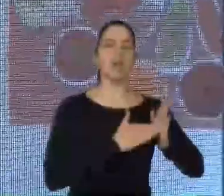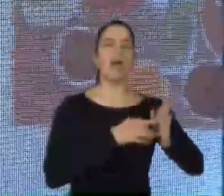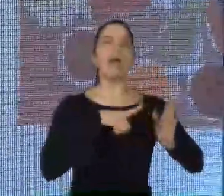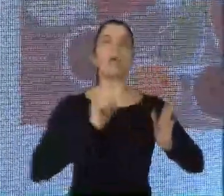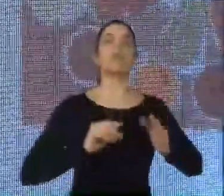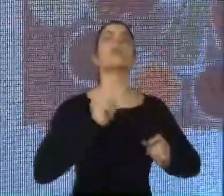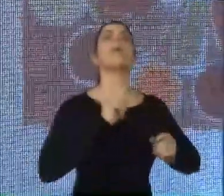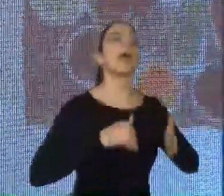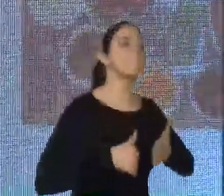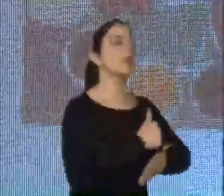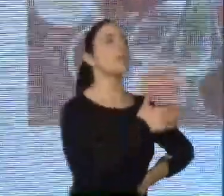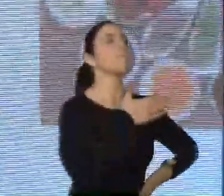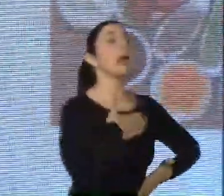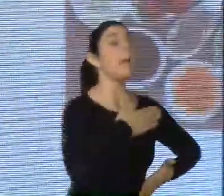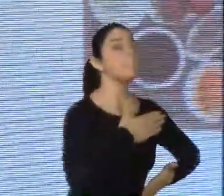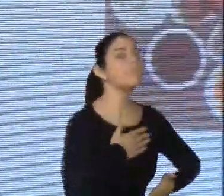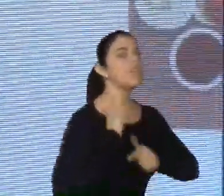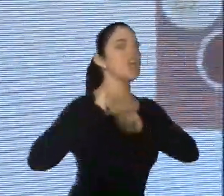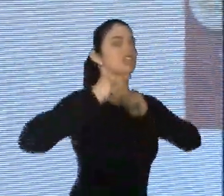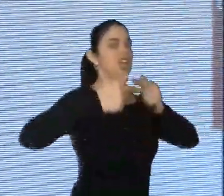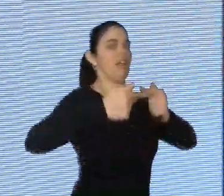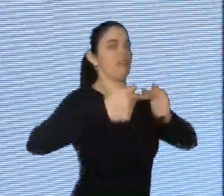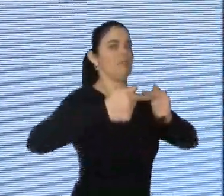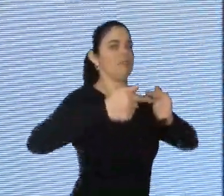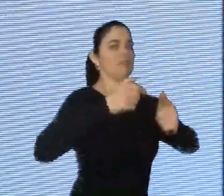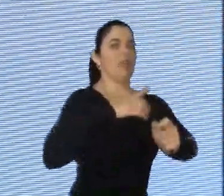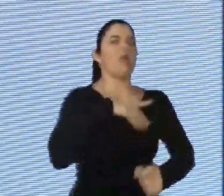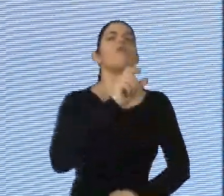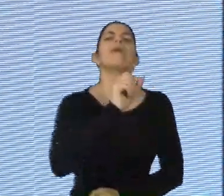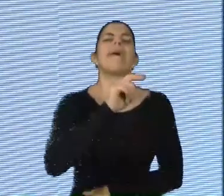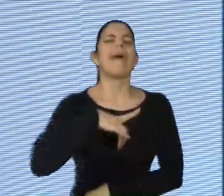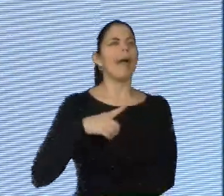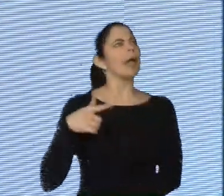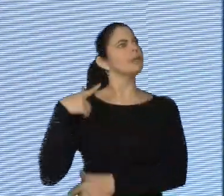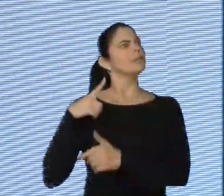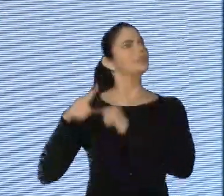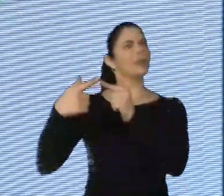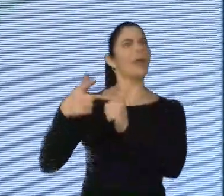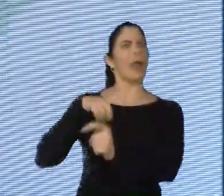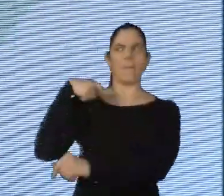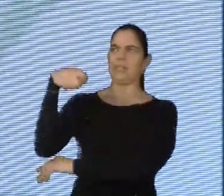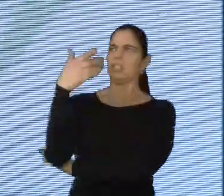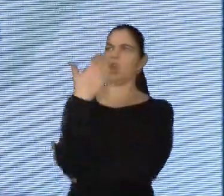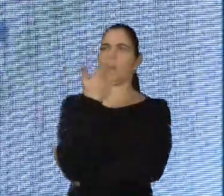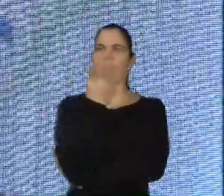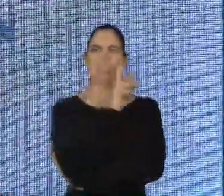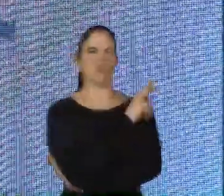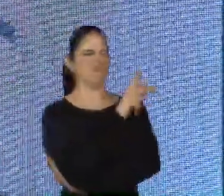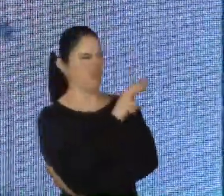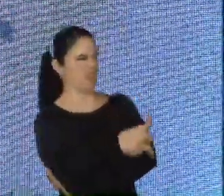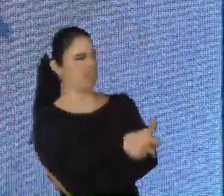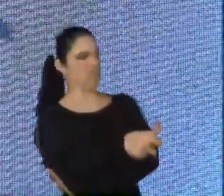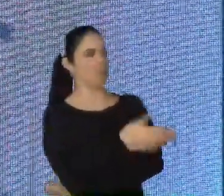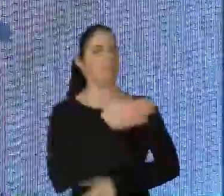melhor para a minha condição genética, para os meus genes. Será que eu tenho uma condição que eu preciso de uma alimentação diferenciada